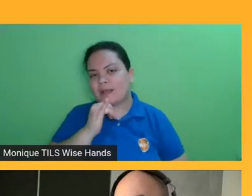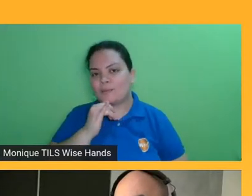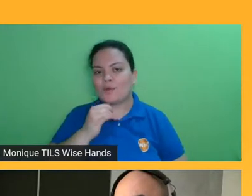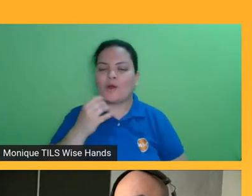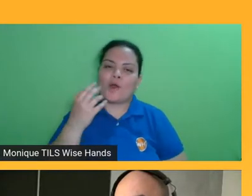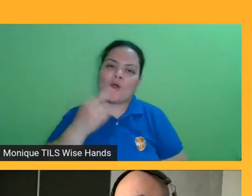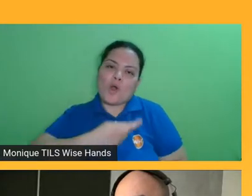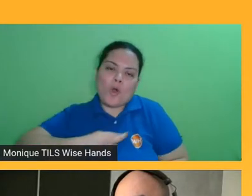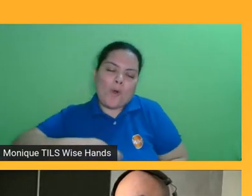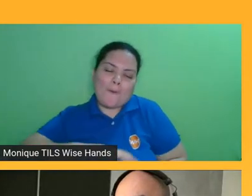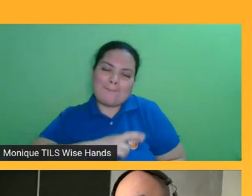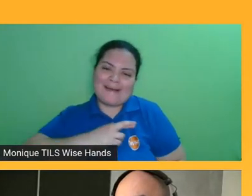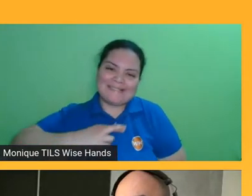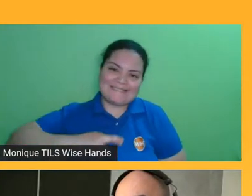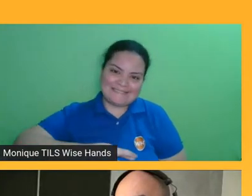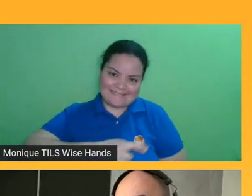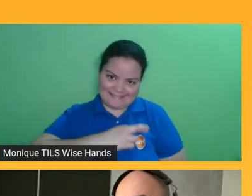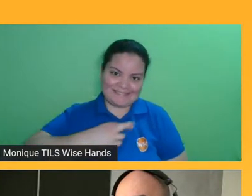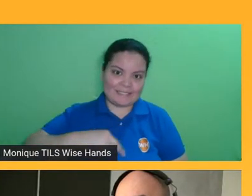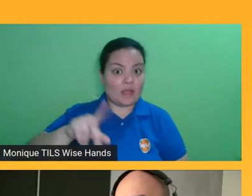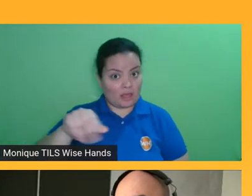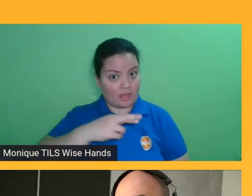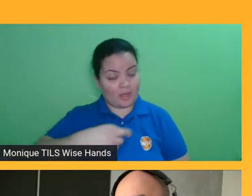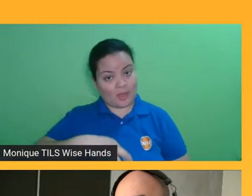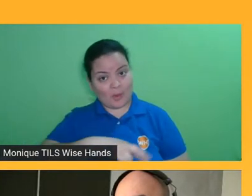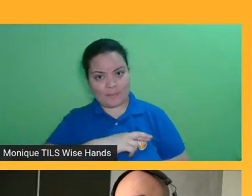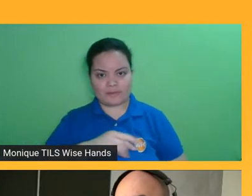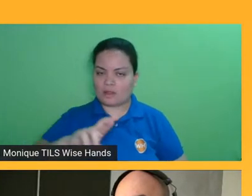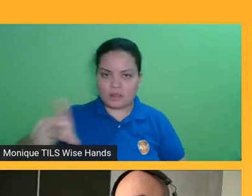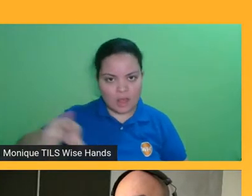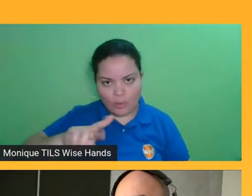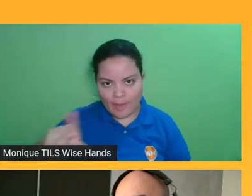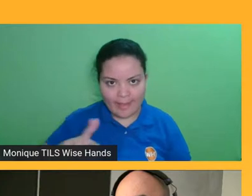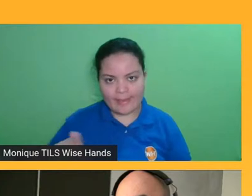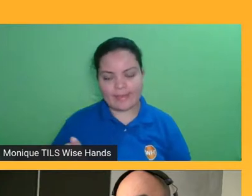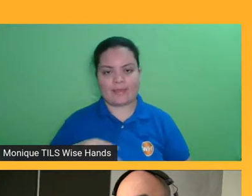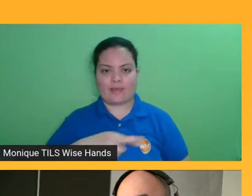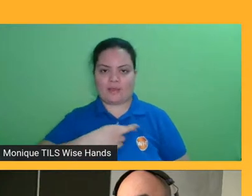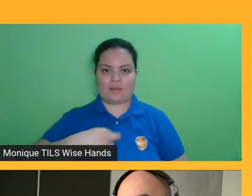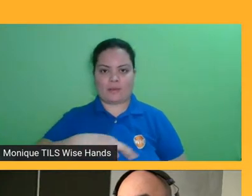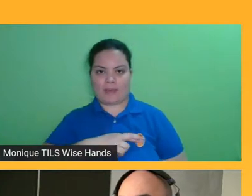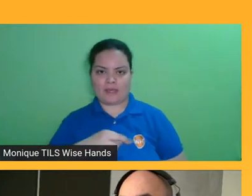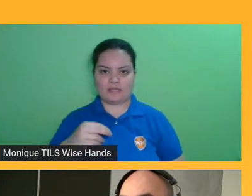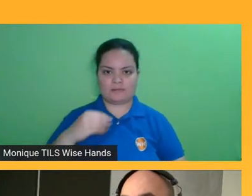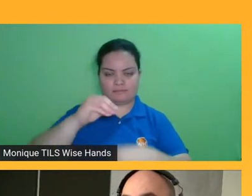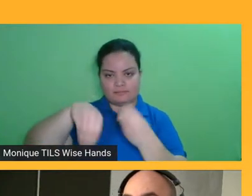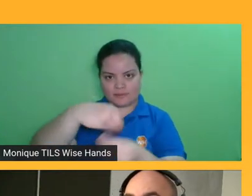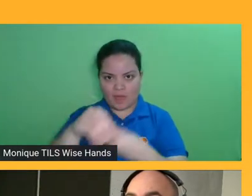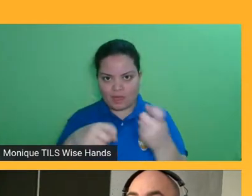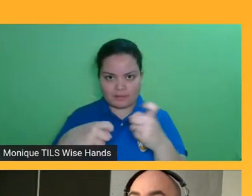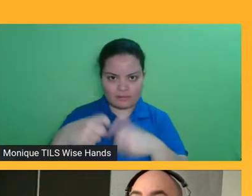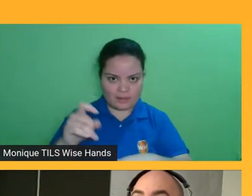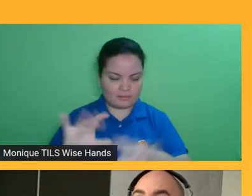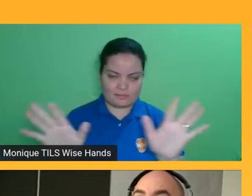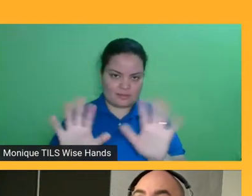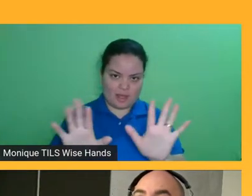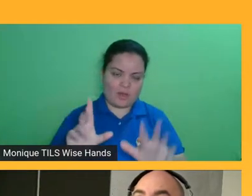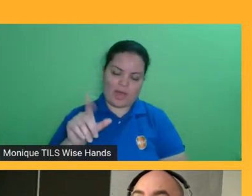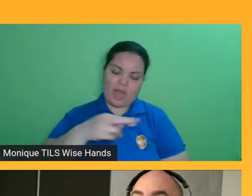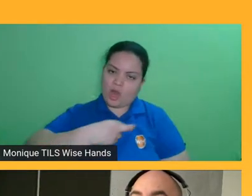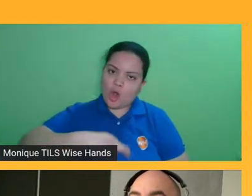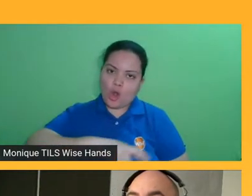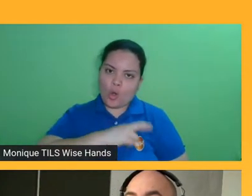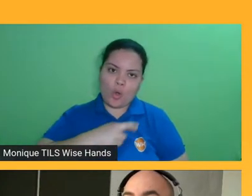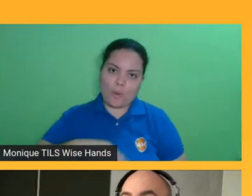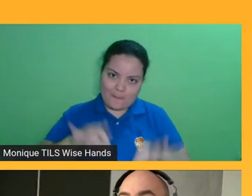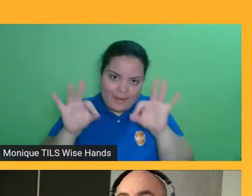romântico mesmo, não necessariamente 50 tons de cinza ali, mas também, então, nesse gênero às